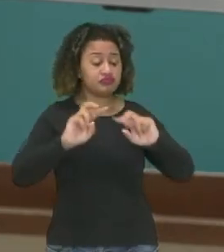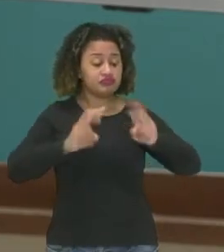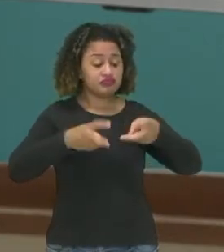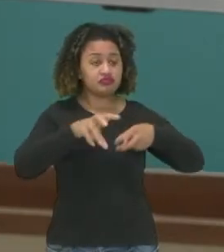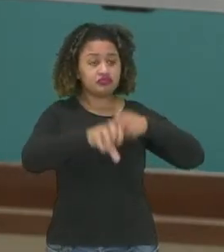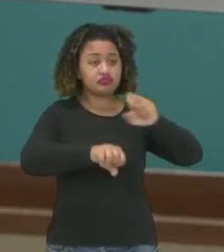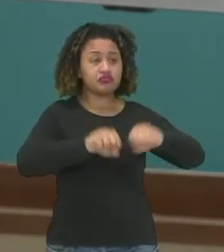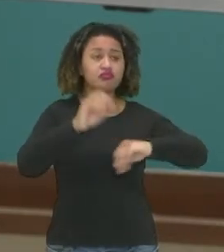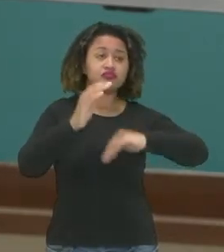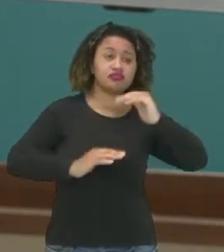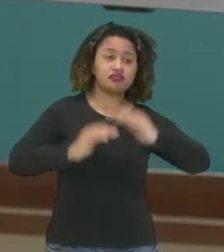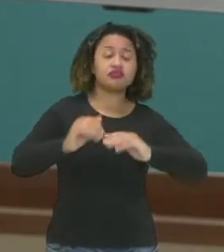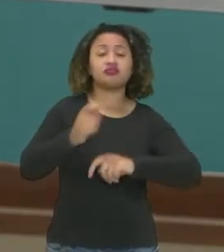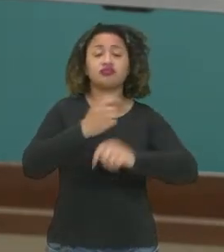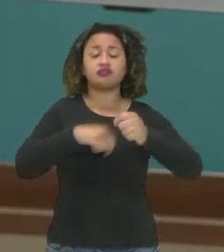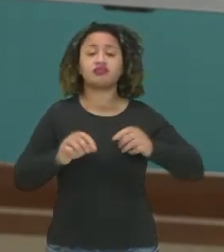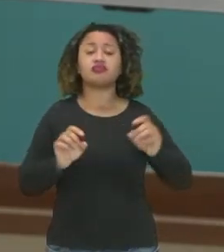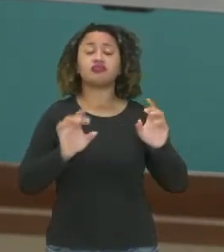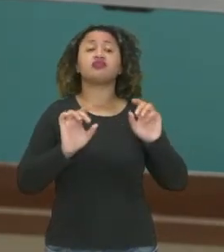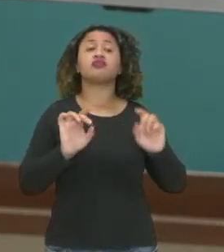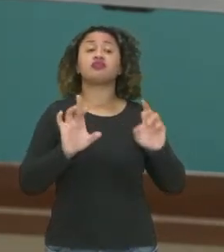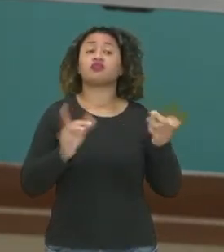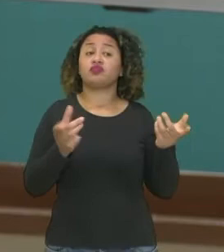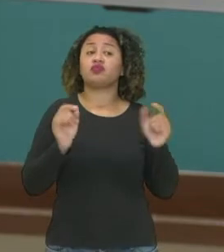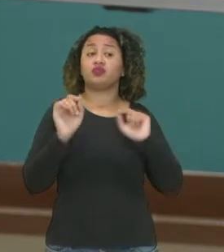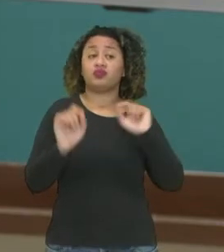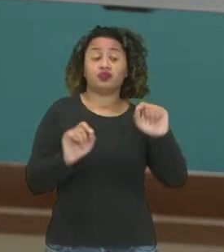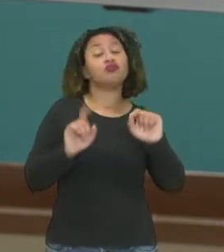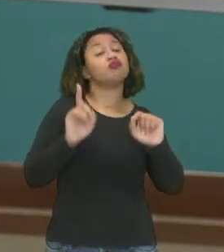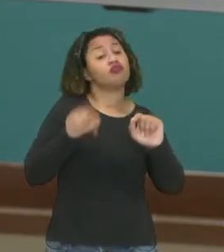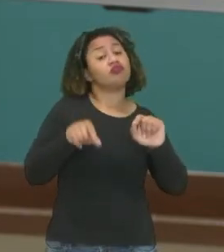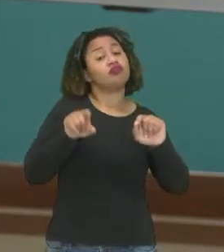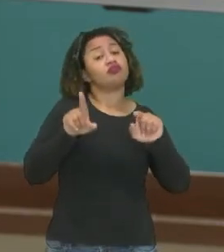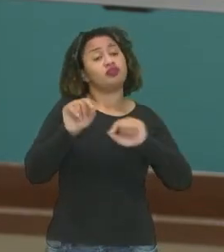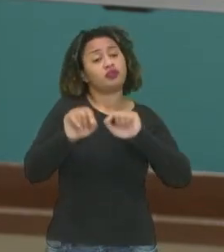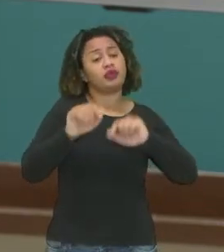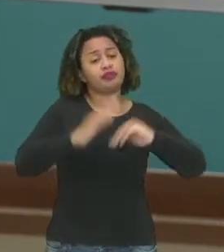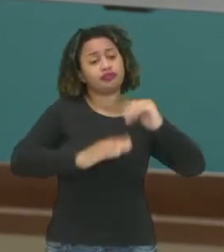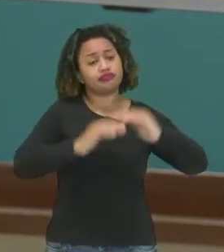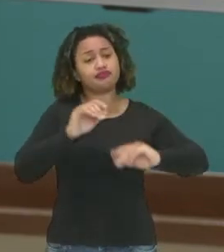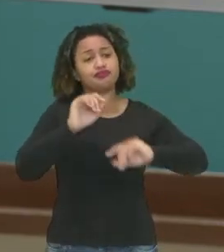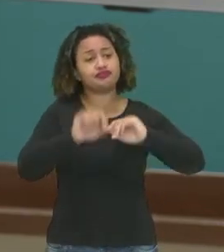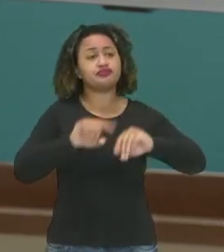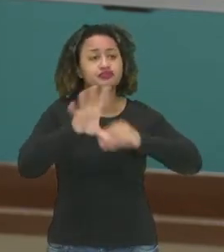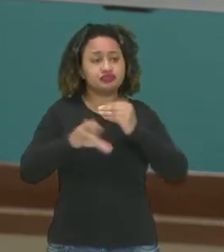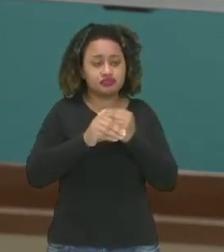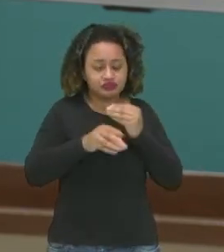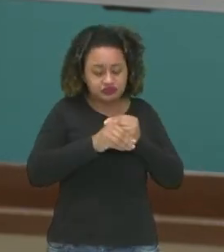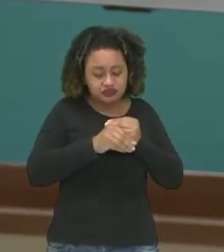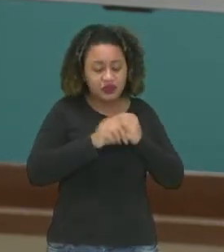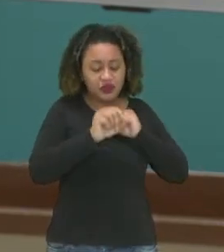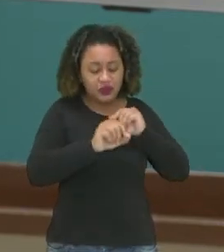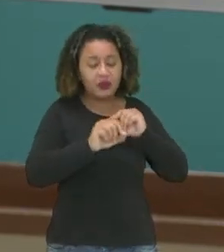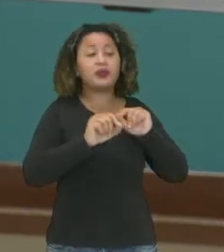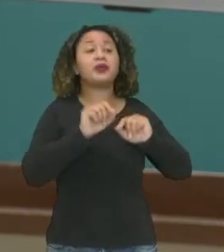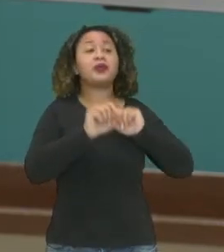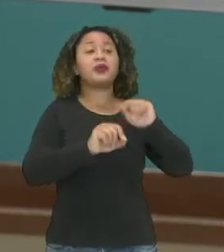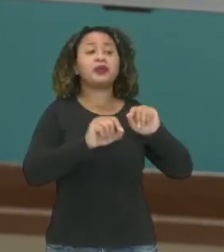uma atividade econômica, ok? E esta atividade econômica ela complementa